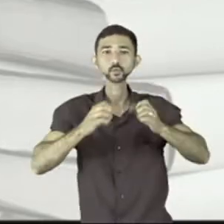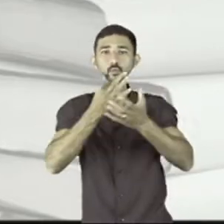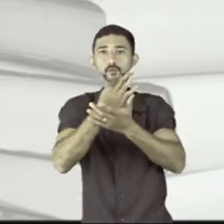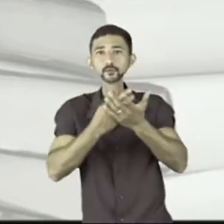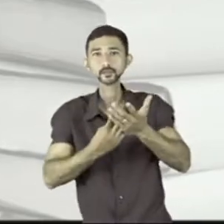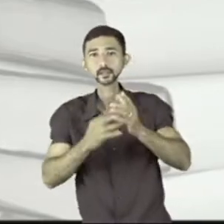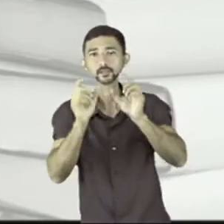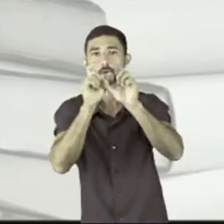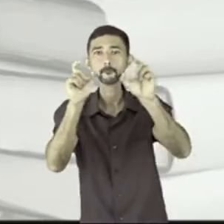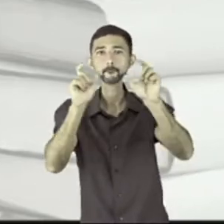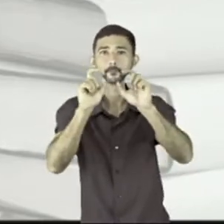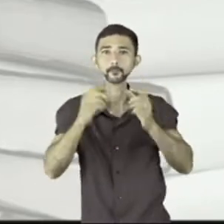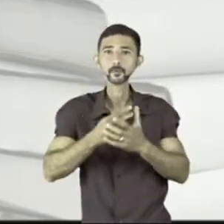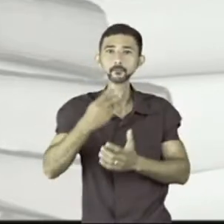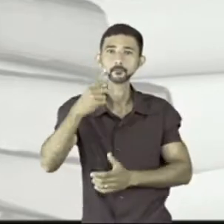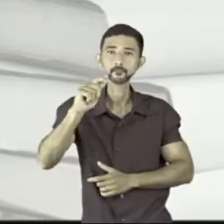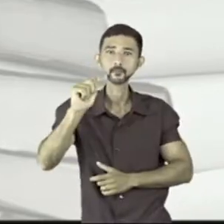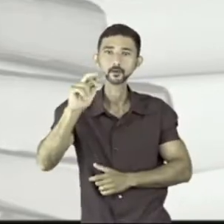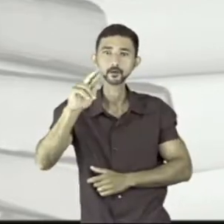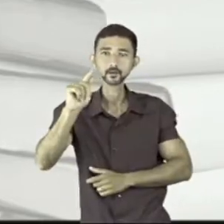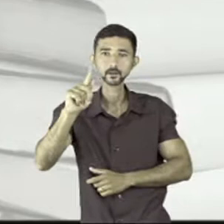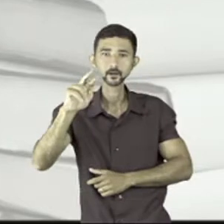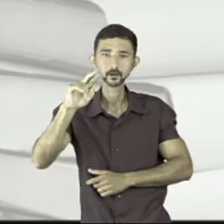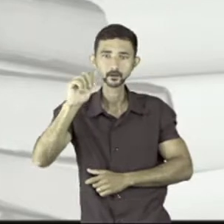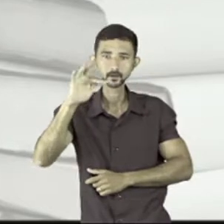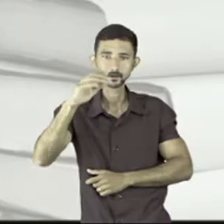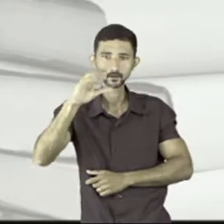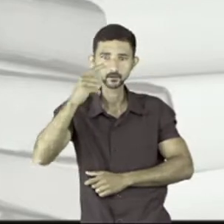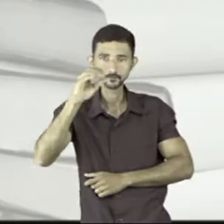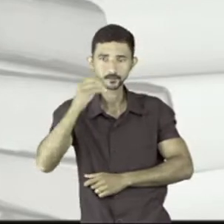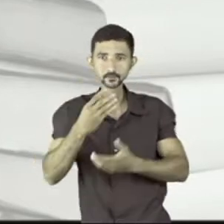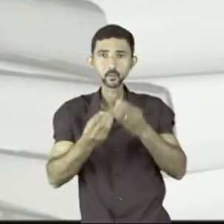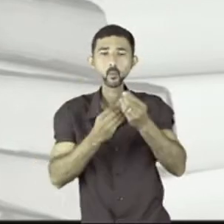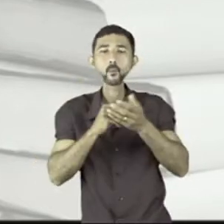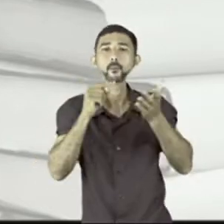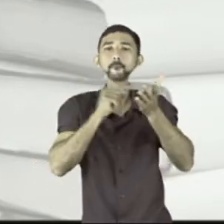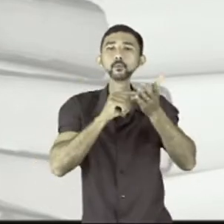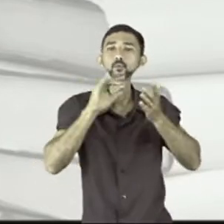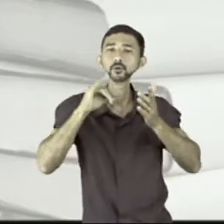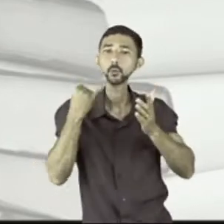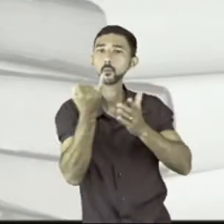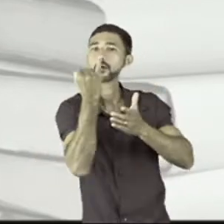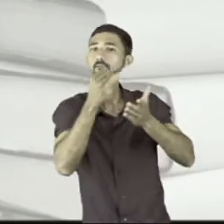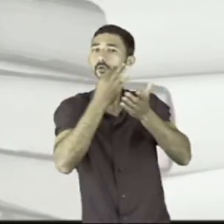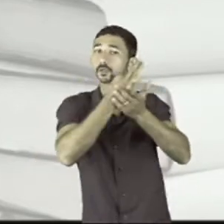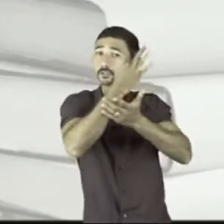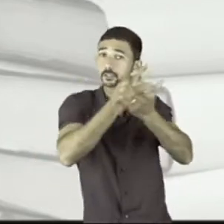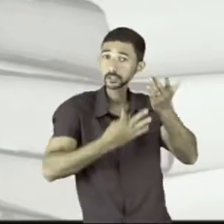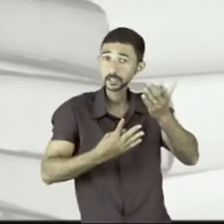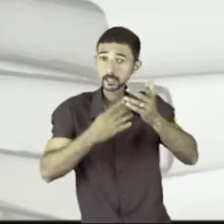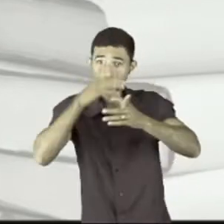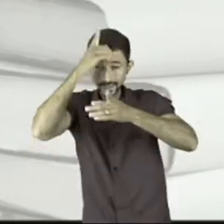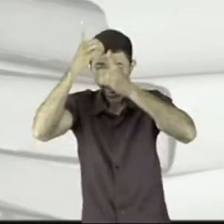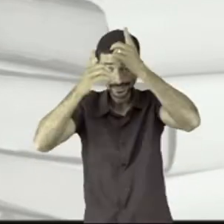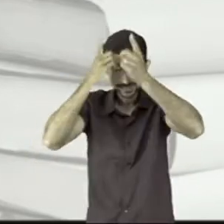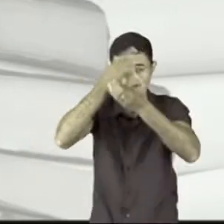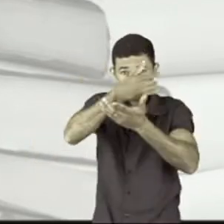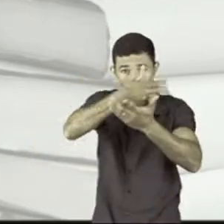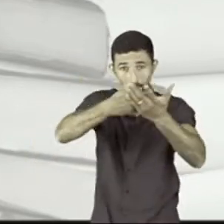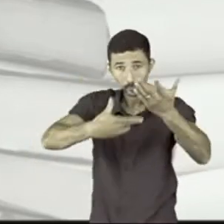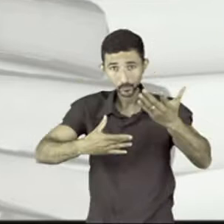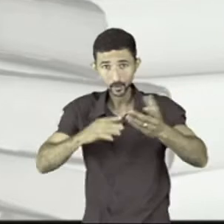é paragrafação e de como a pontuação é importante para que as ideias